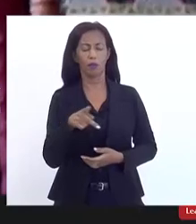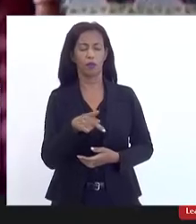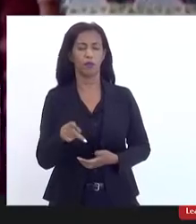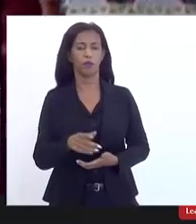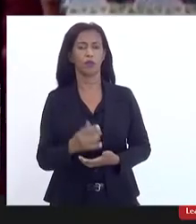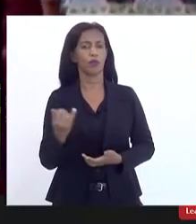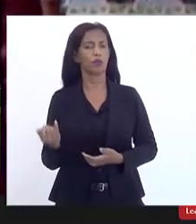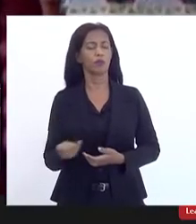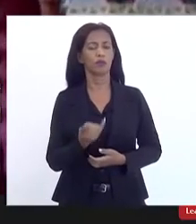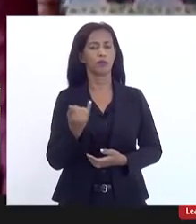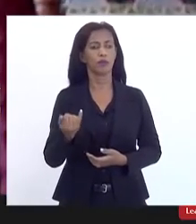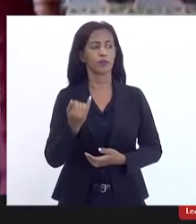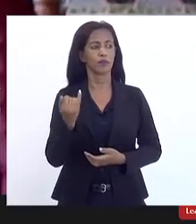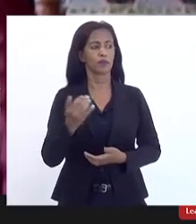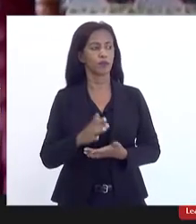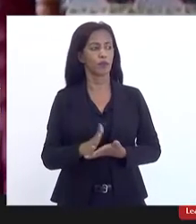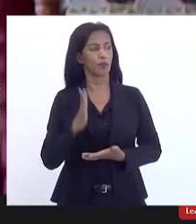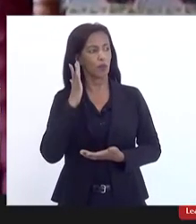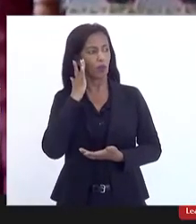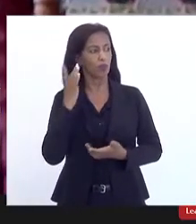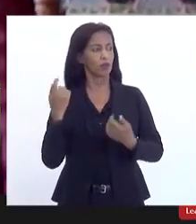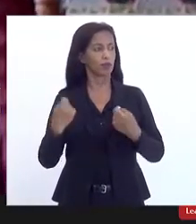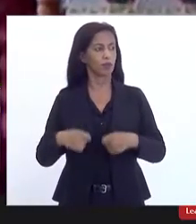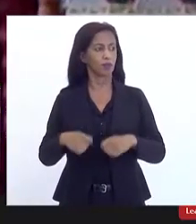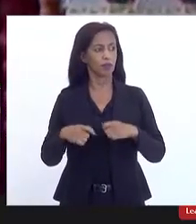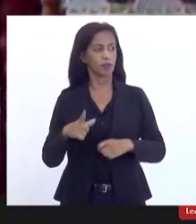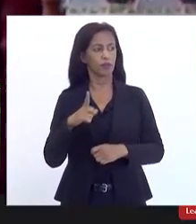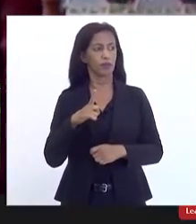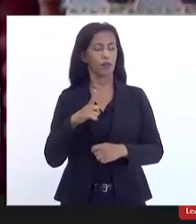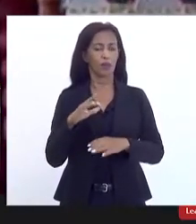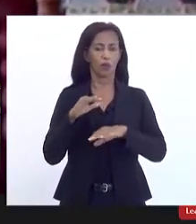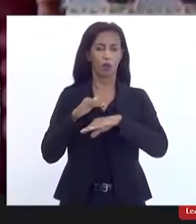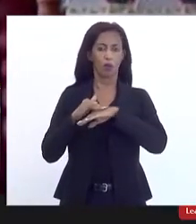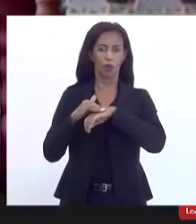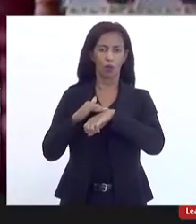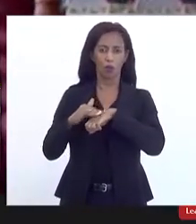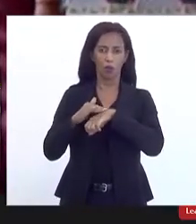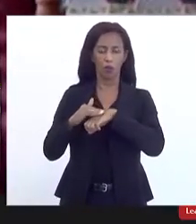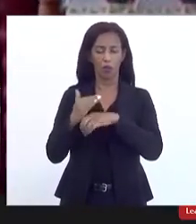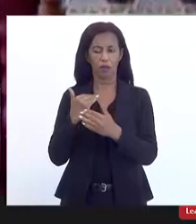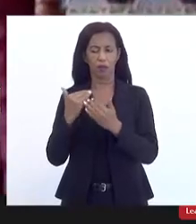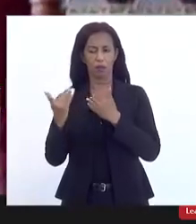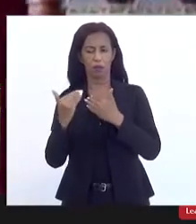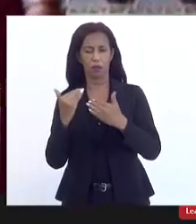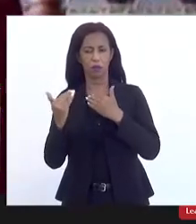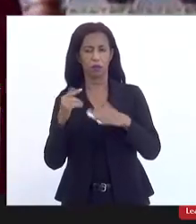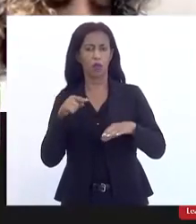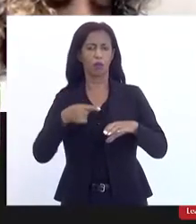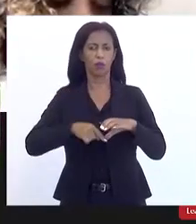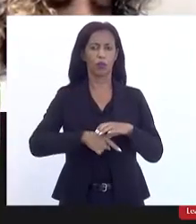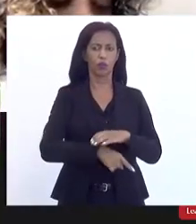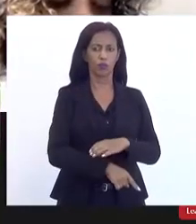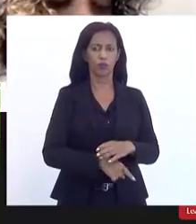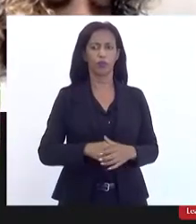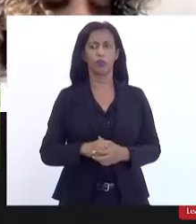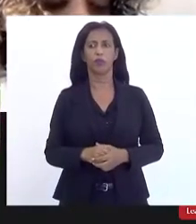é fundamental acho que a gente precisa fazer uma conversa mais aprofundada